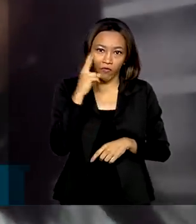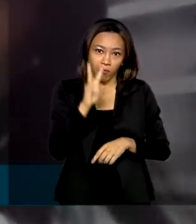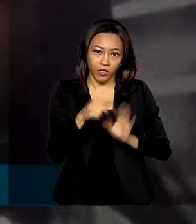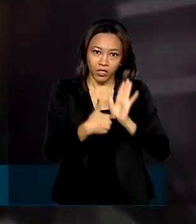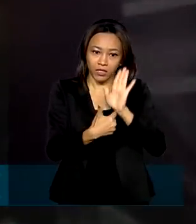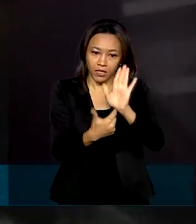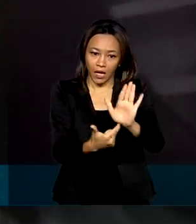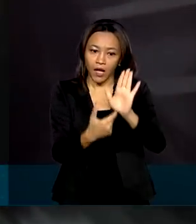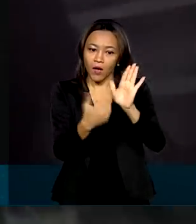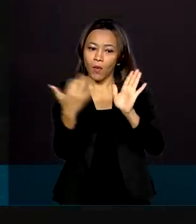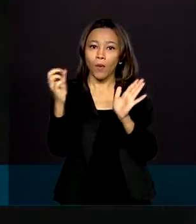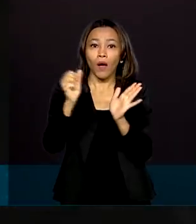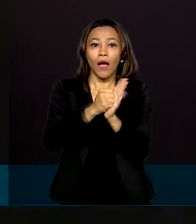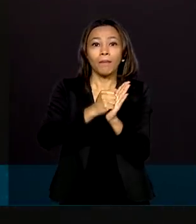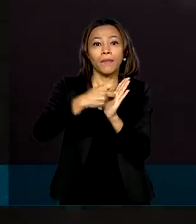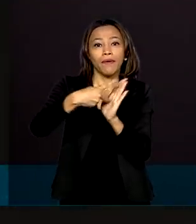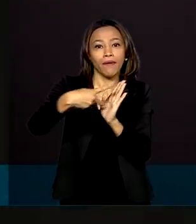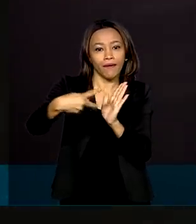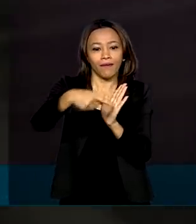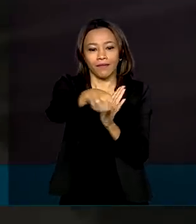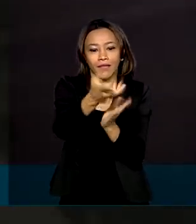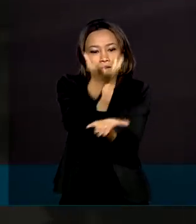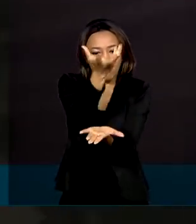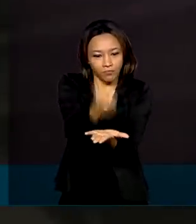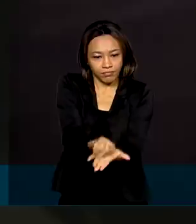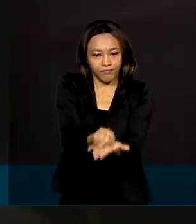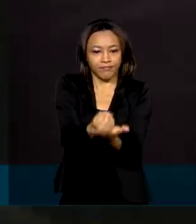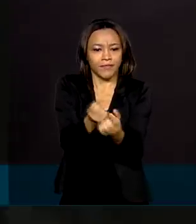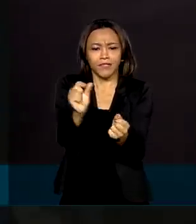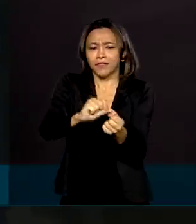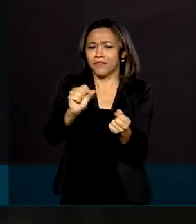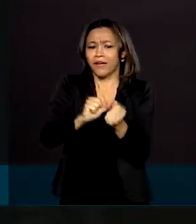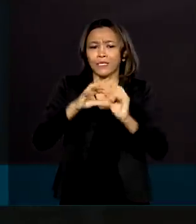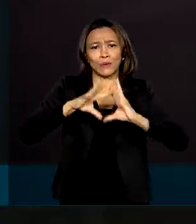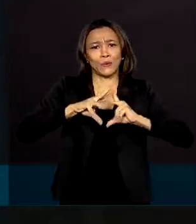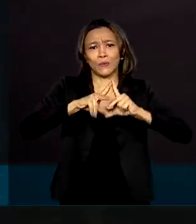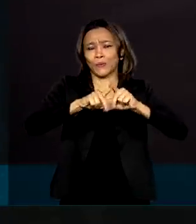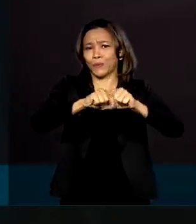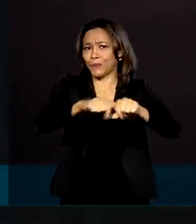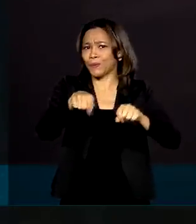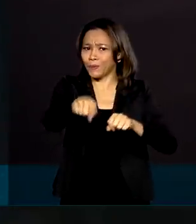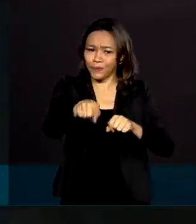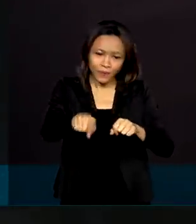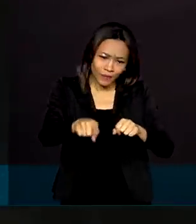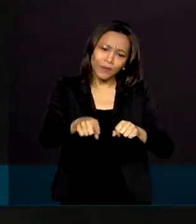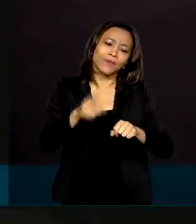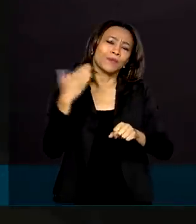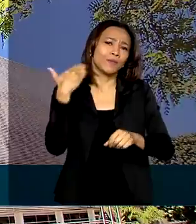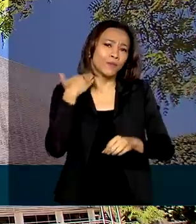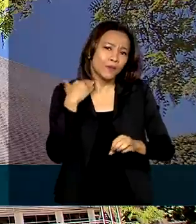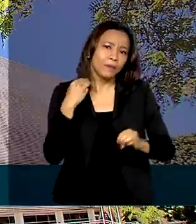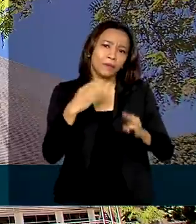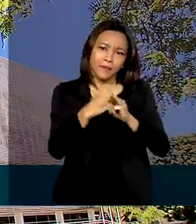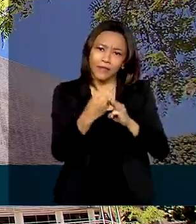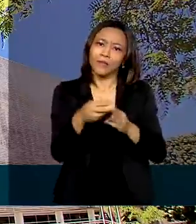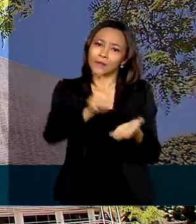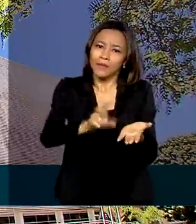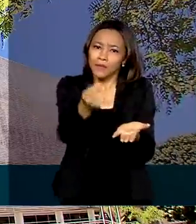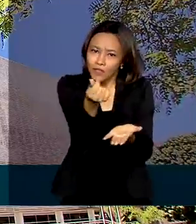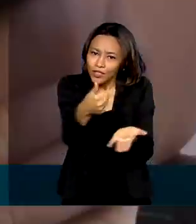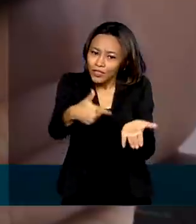o aplicativo pelo qual a gente faz todas as movimentações em relação ao dinheiro. Pelo